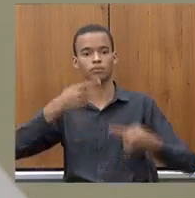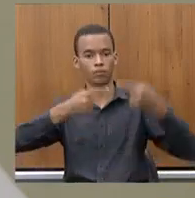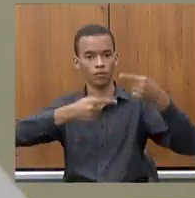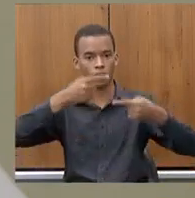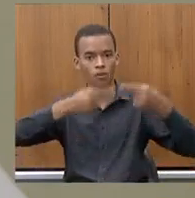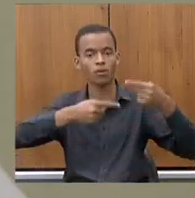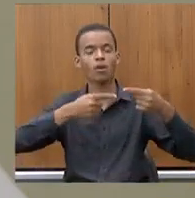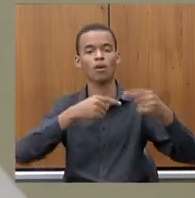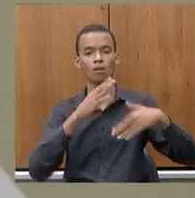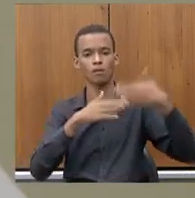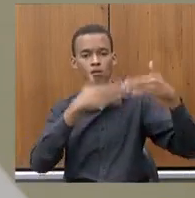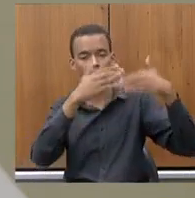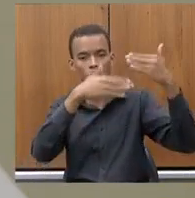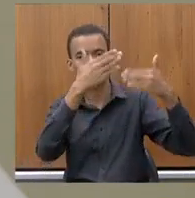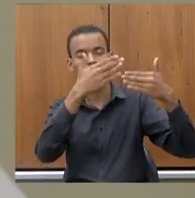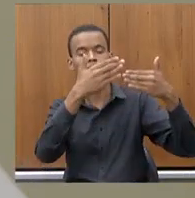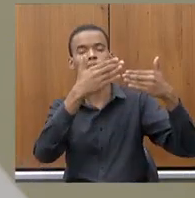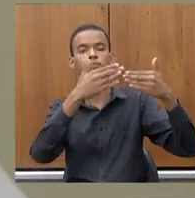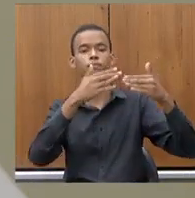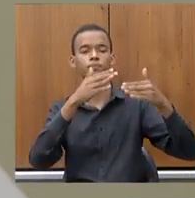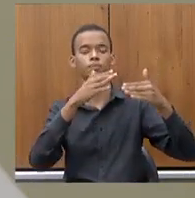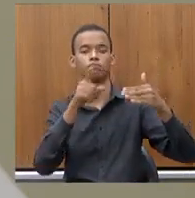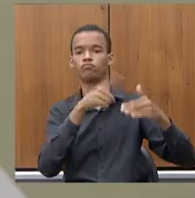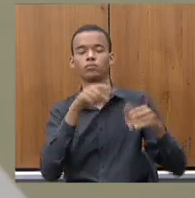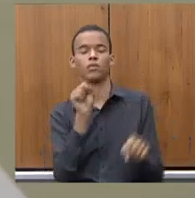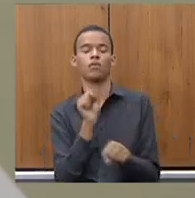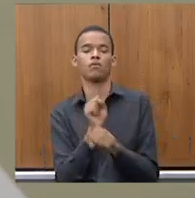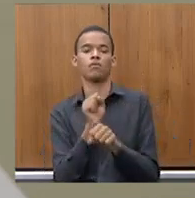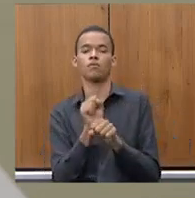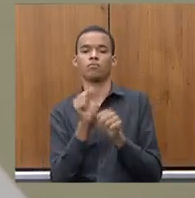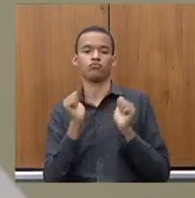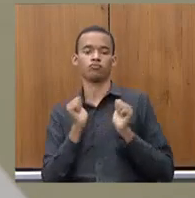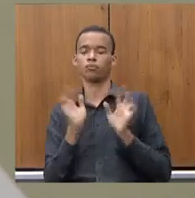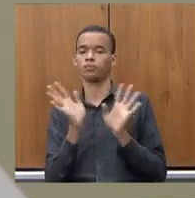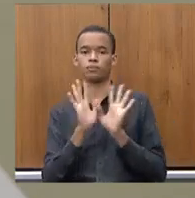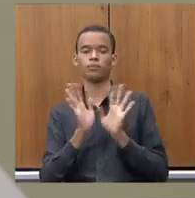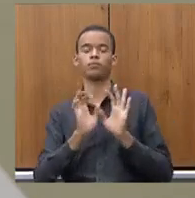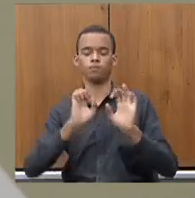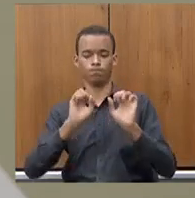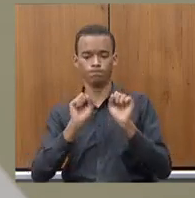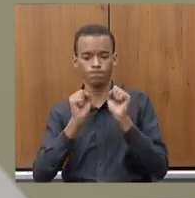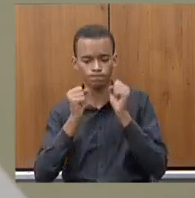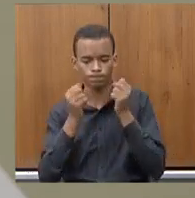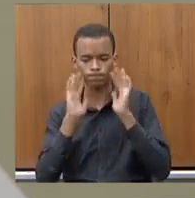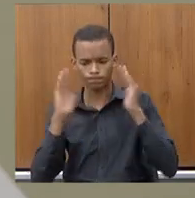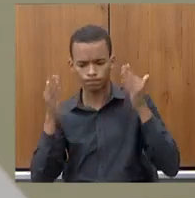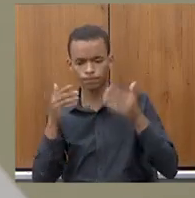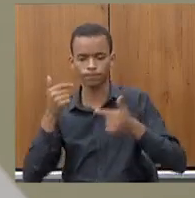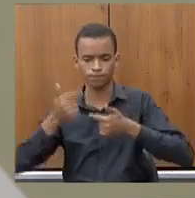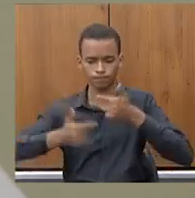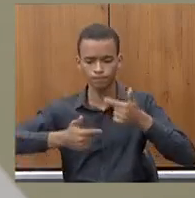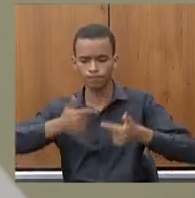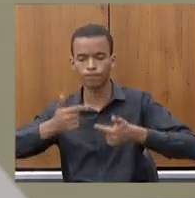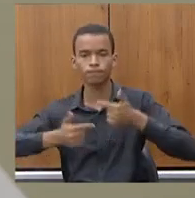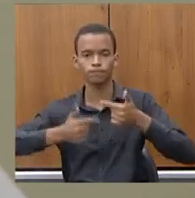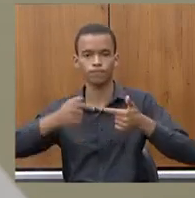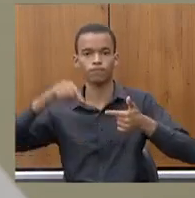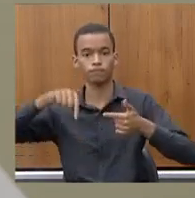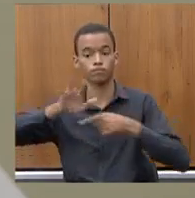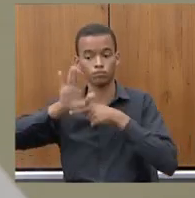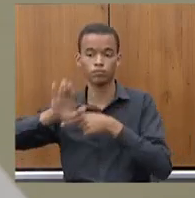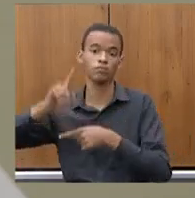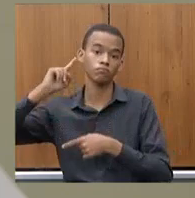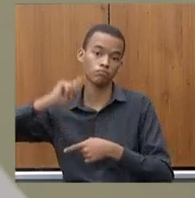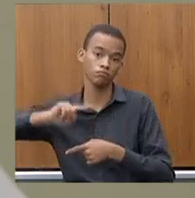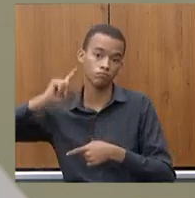desestatização não parou continuamos fazendo um trabalho robusto focado em um estado